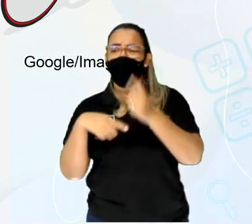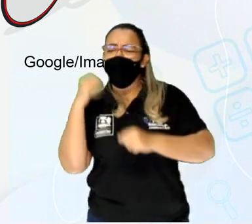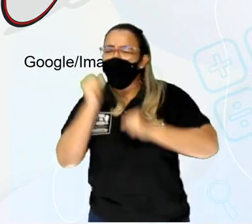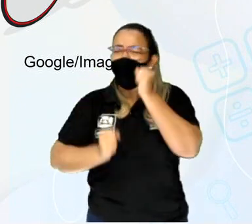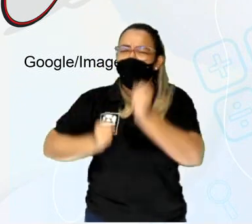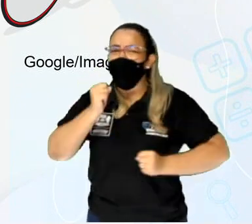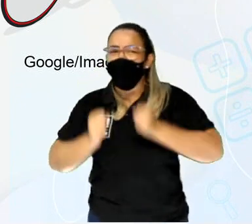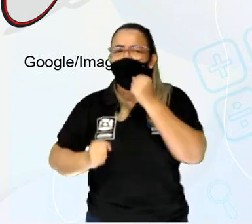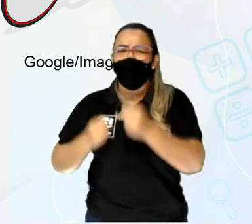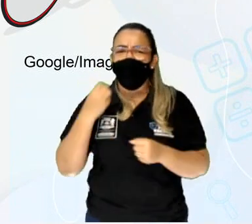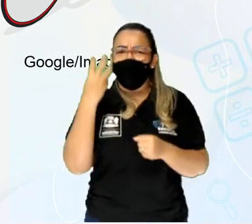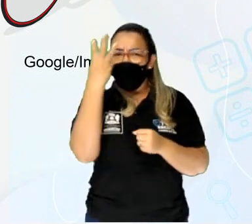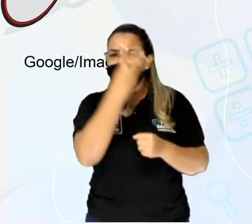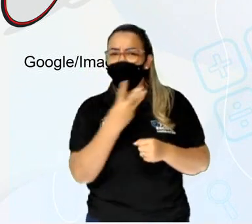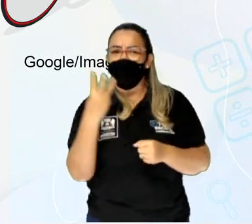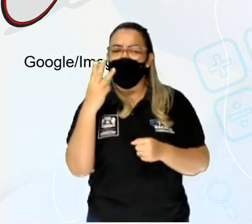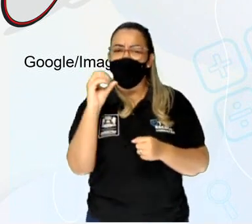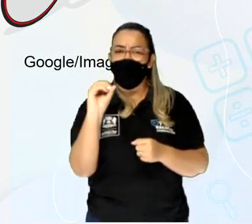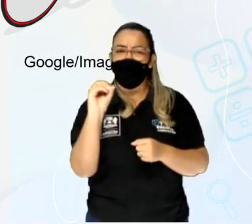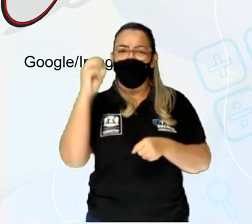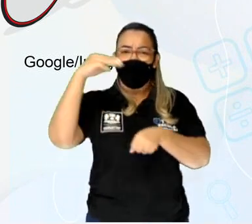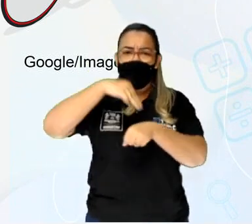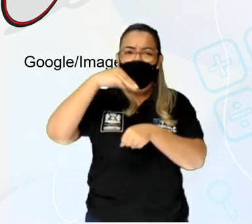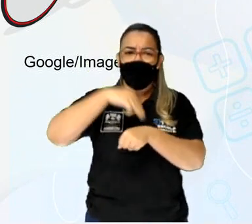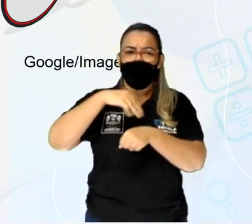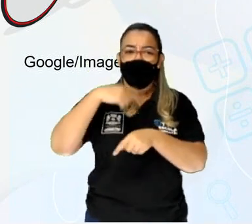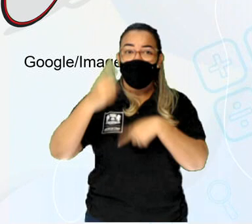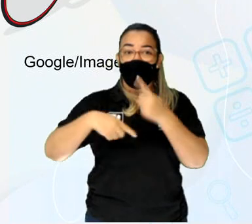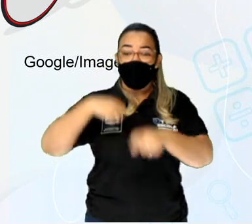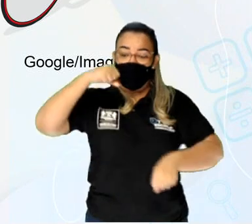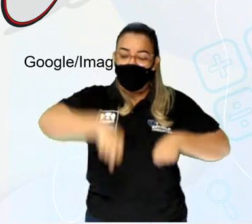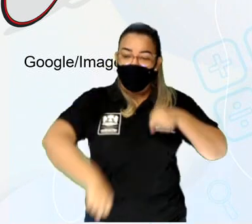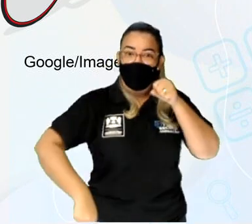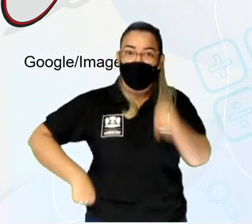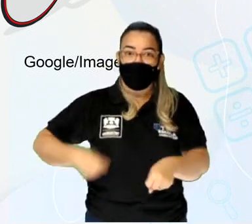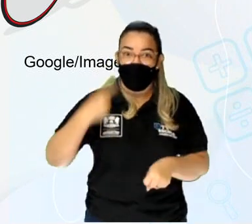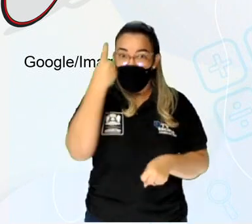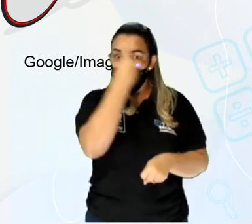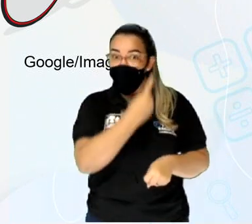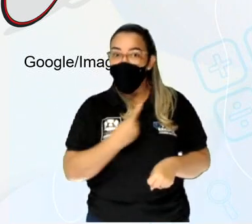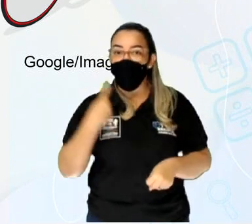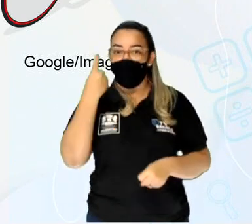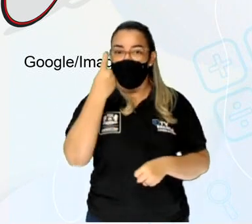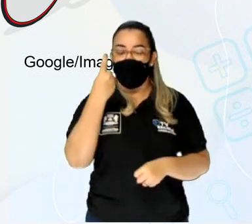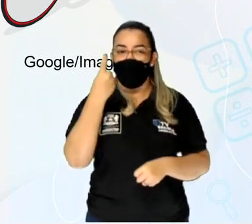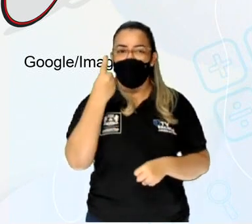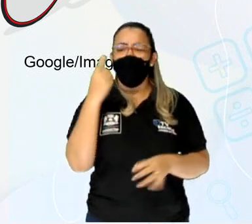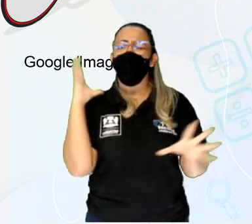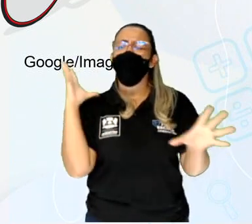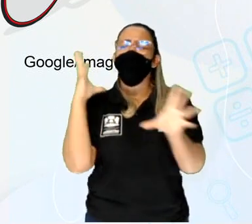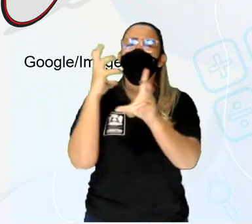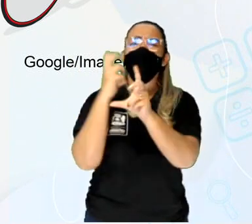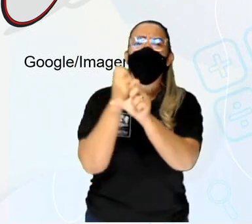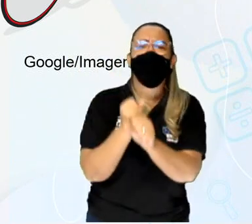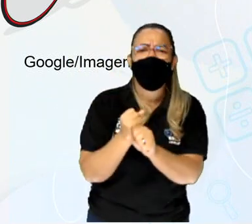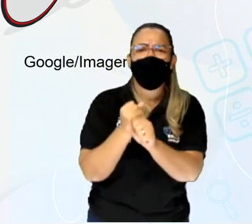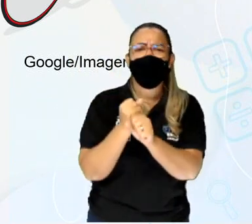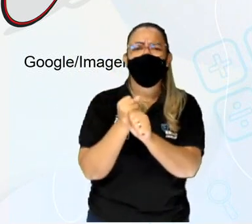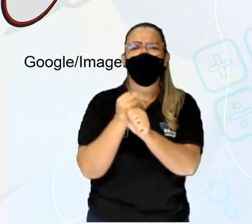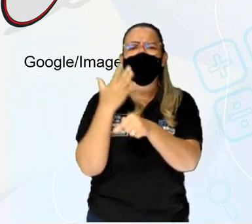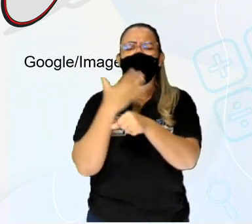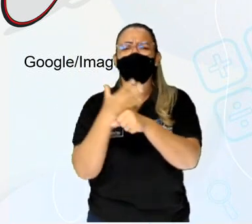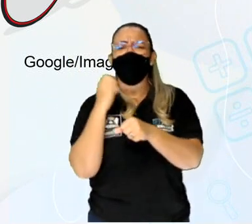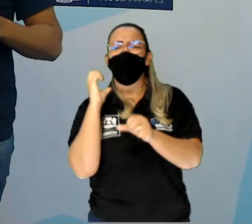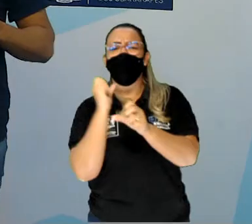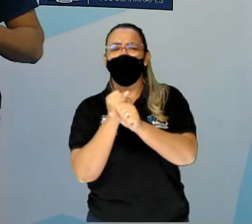minutos e pedalou por 1 hora. Quanto tempo durou o treino de padilha? Bom,